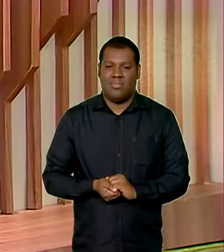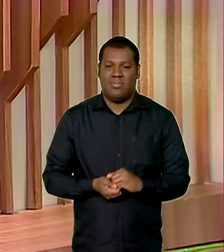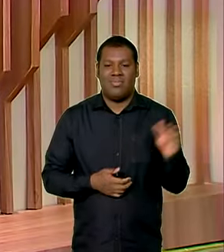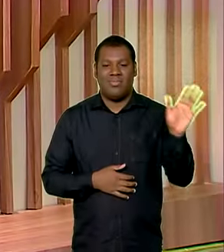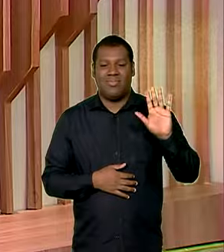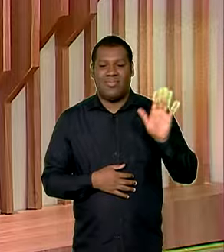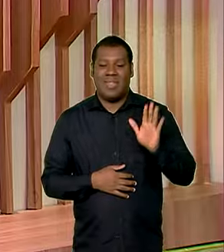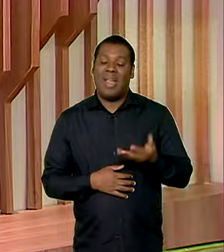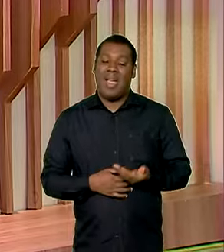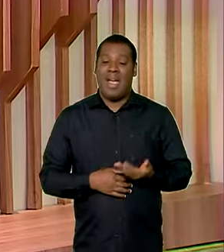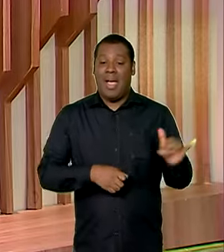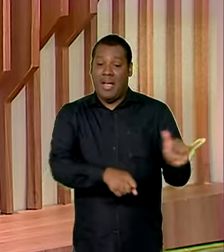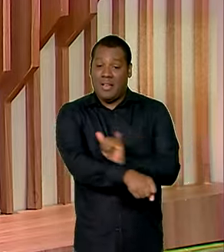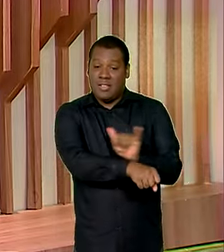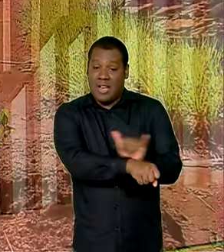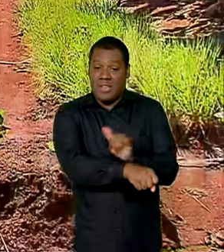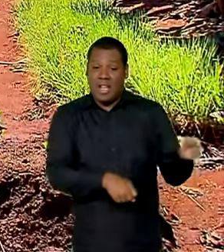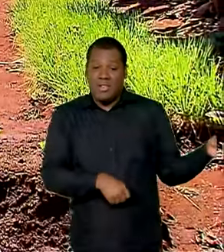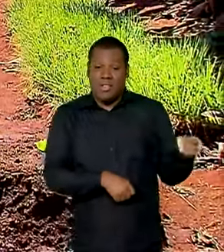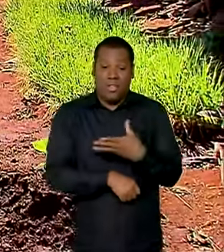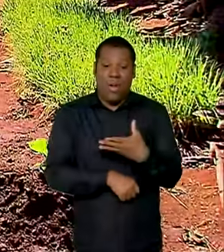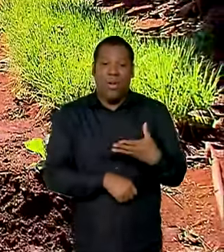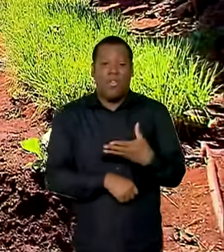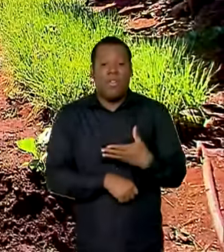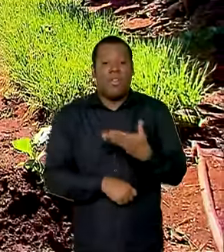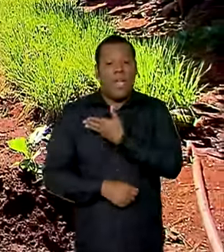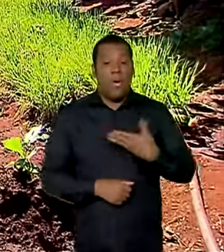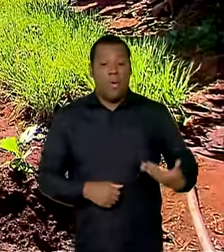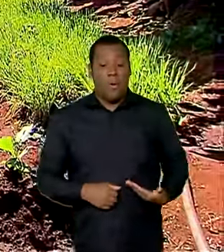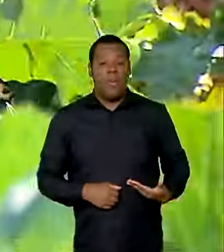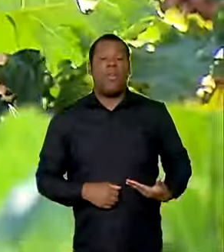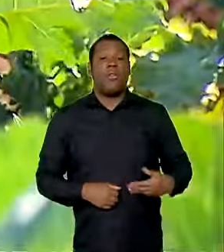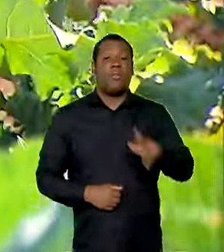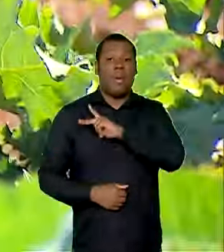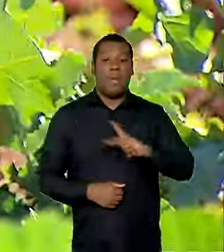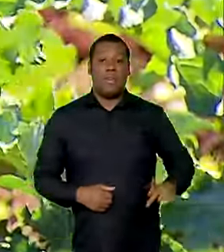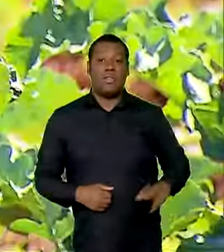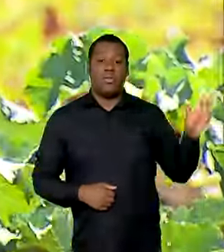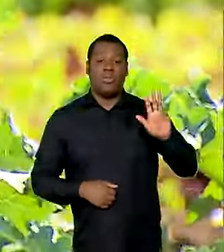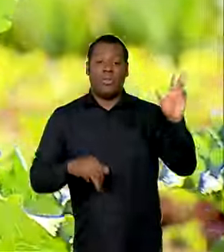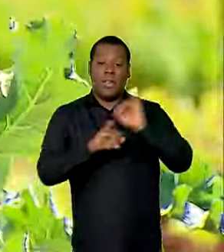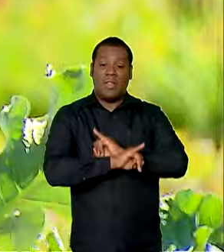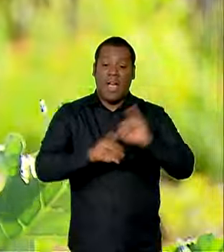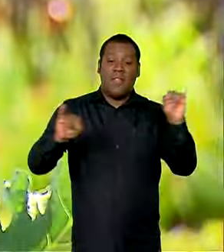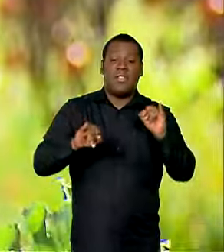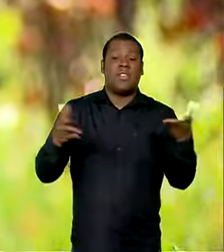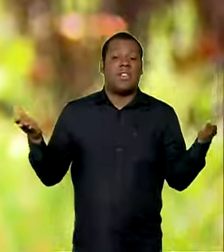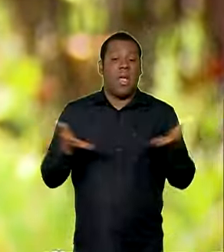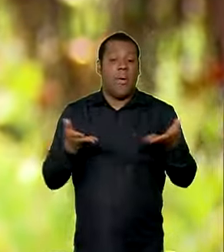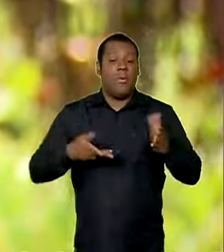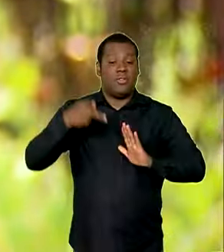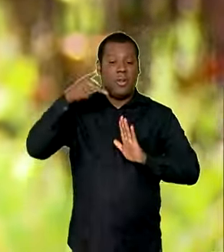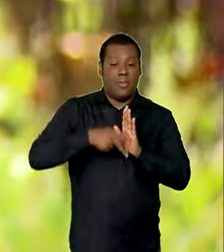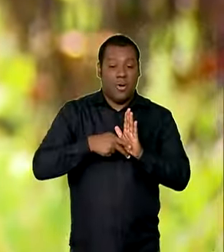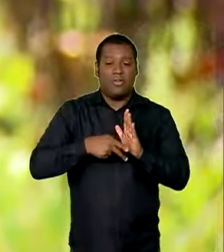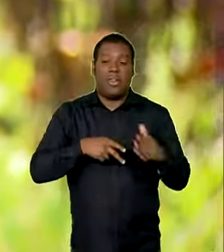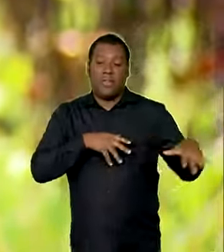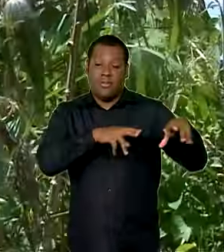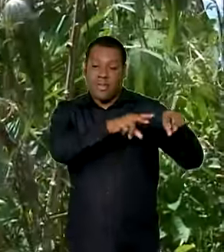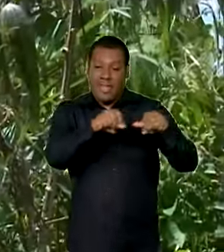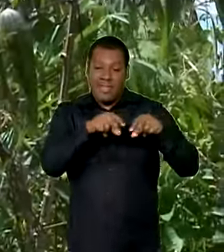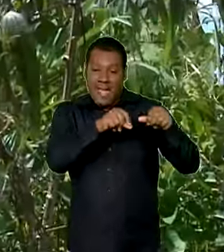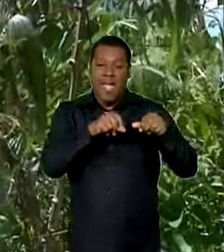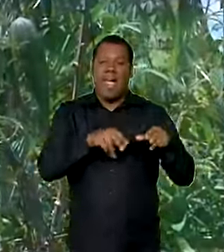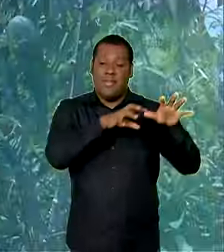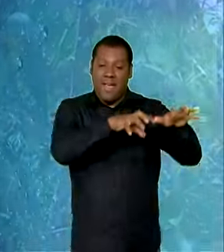Uma nova estratégia para assentar famílias. Presidente Lula anuncia hoje o programa Terra da Gente para a Reforma